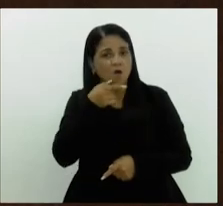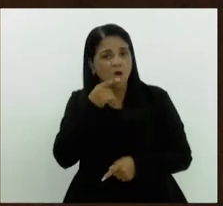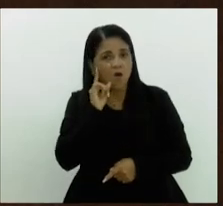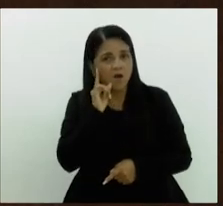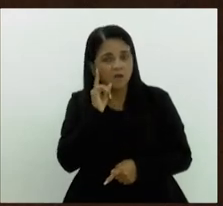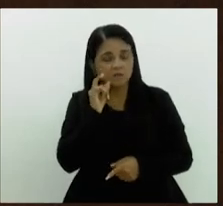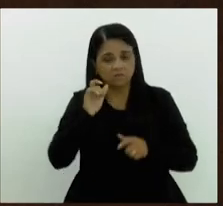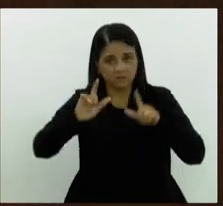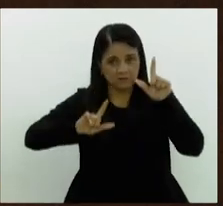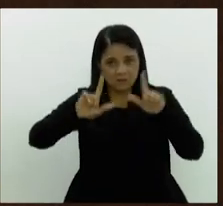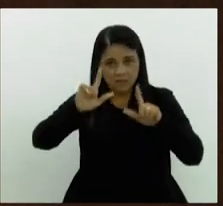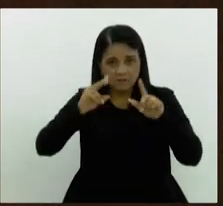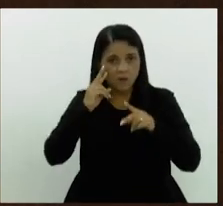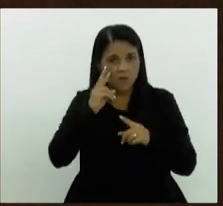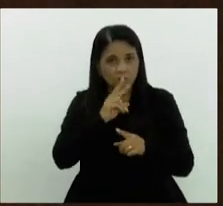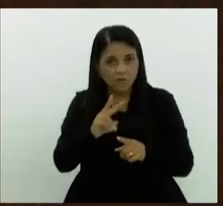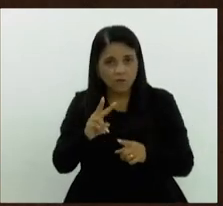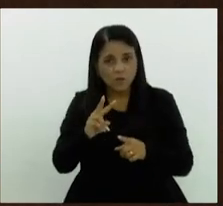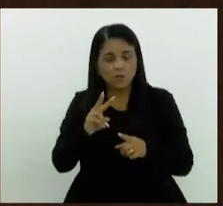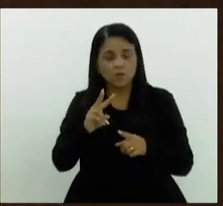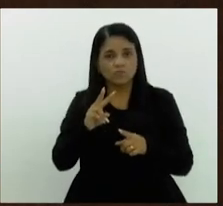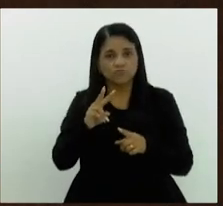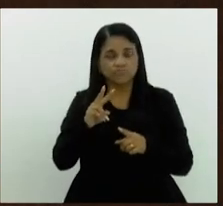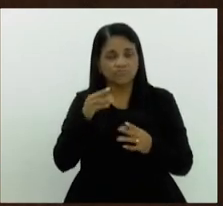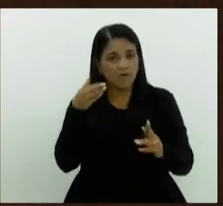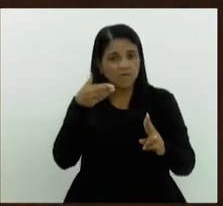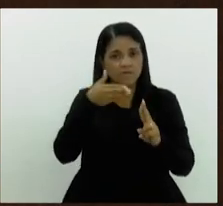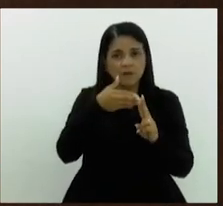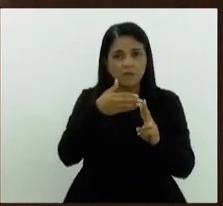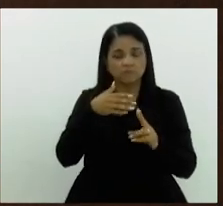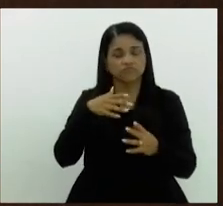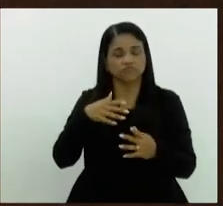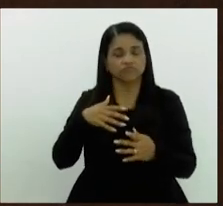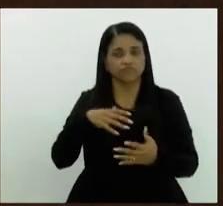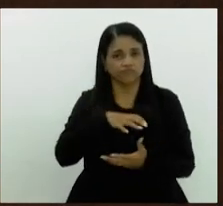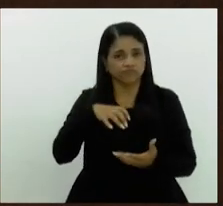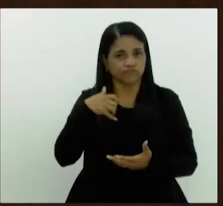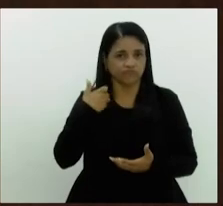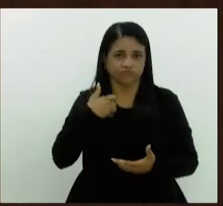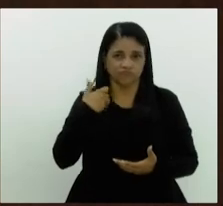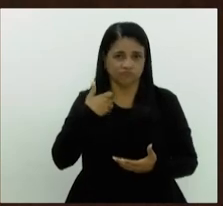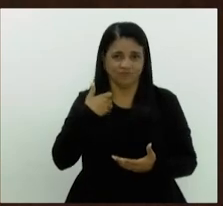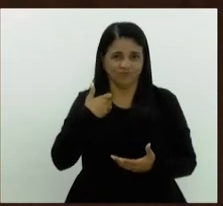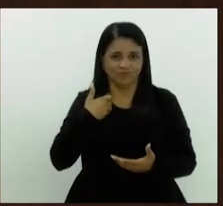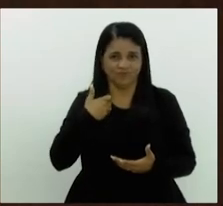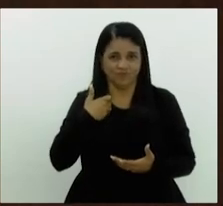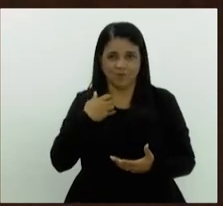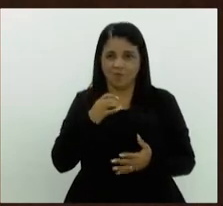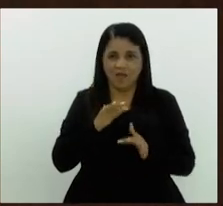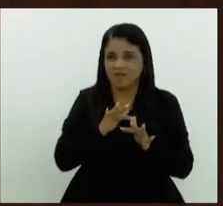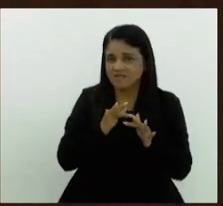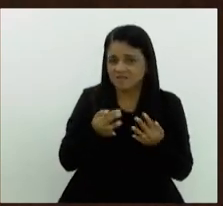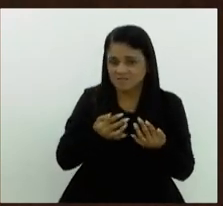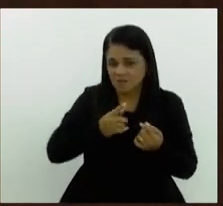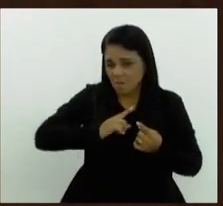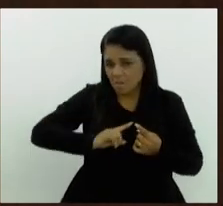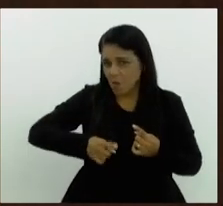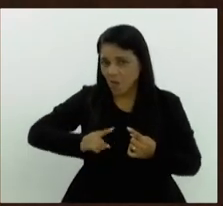com relação ao idoso acho que não é uma simples sanção que nós vamos conseguir